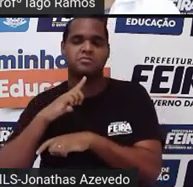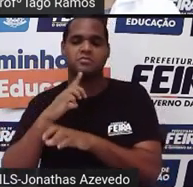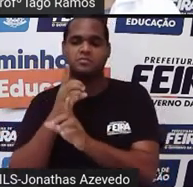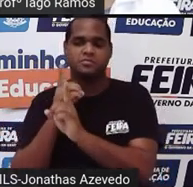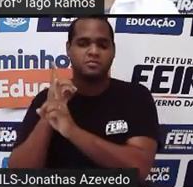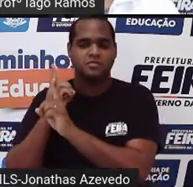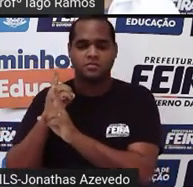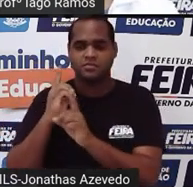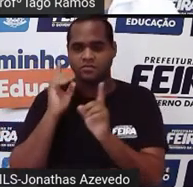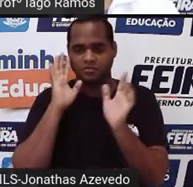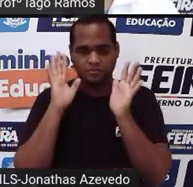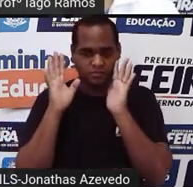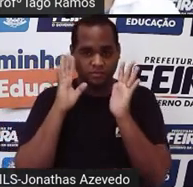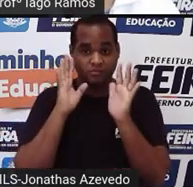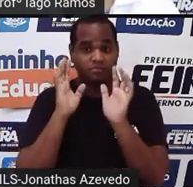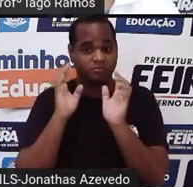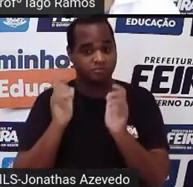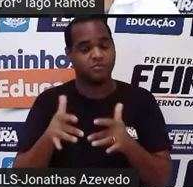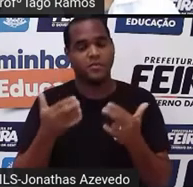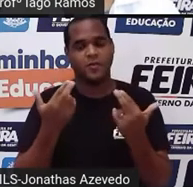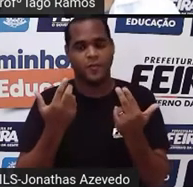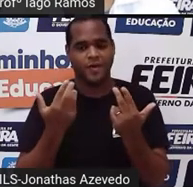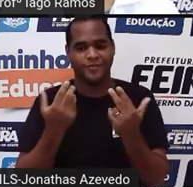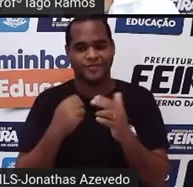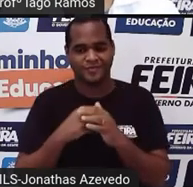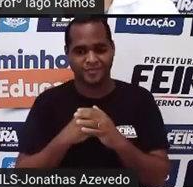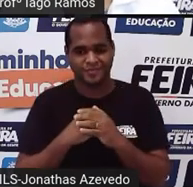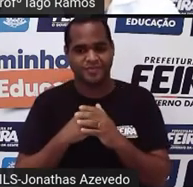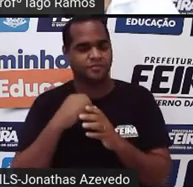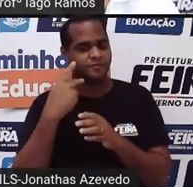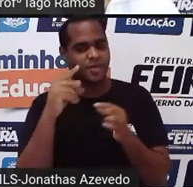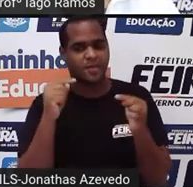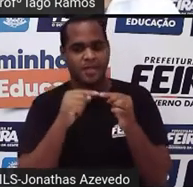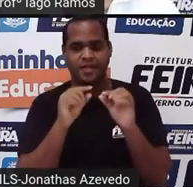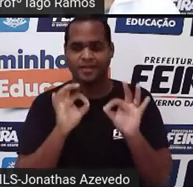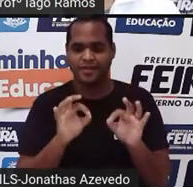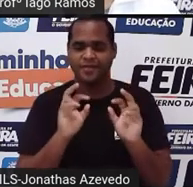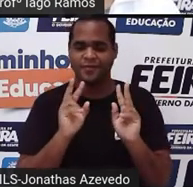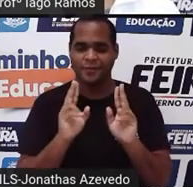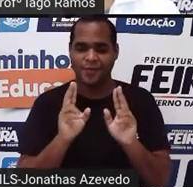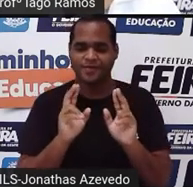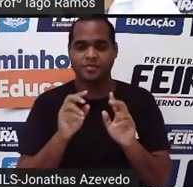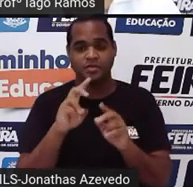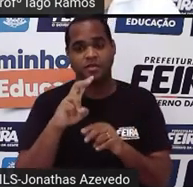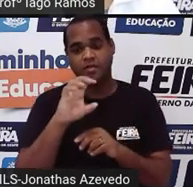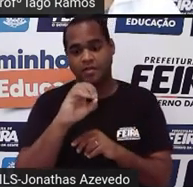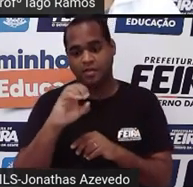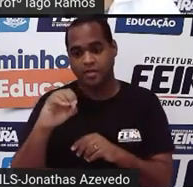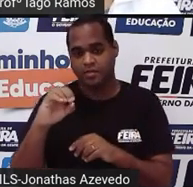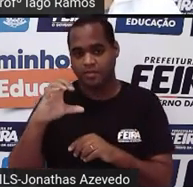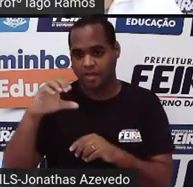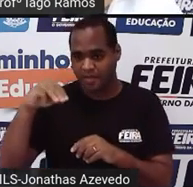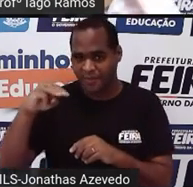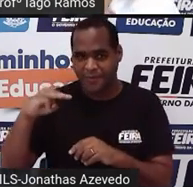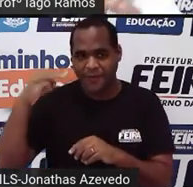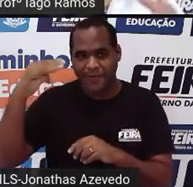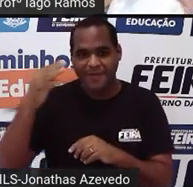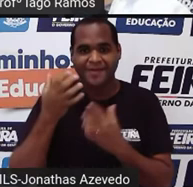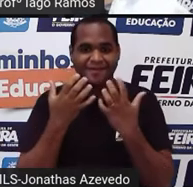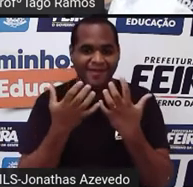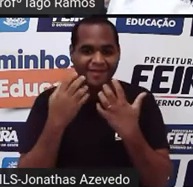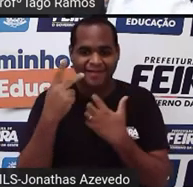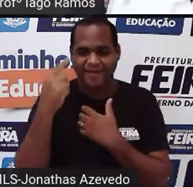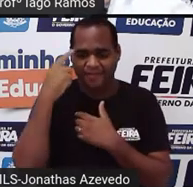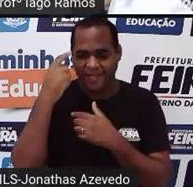O raciocínio é o mesmo. Olha só, veja que é a mesma coisa. 500 centímetros cúbicos, eu quebro